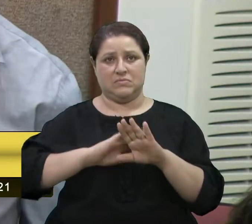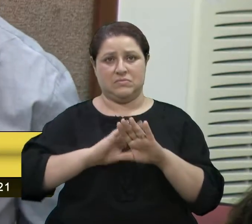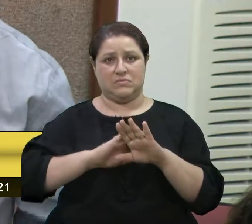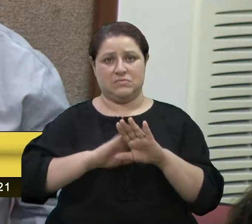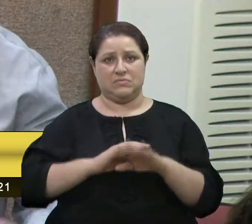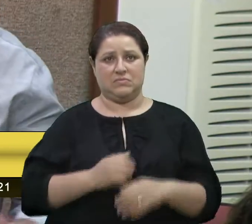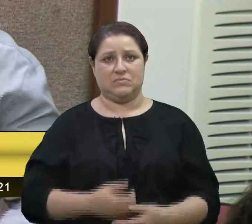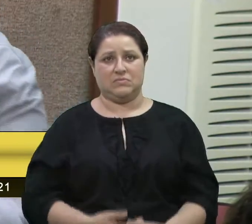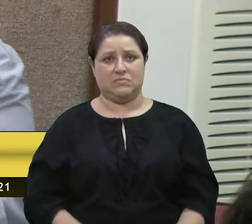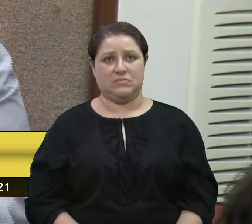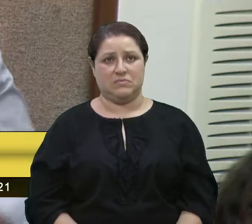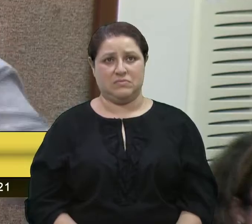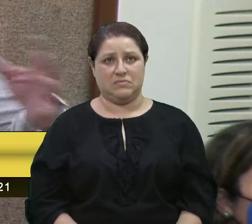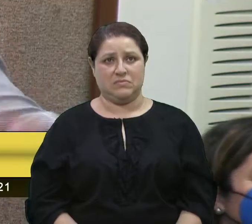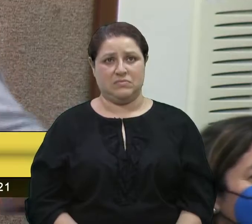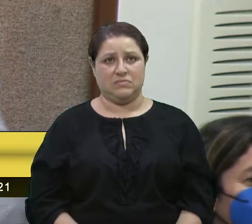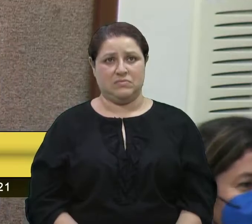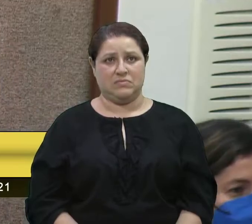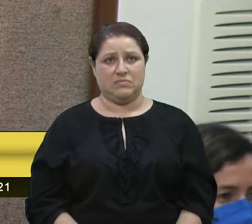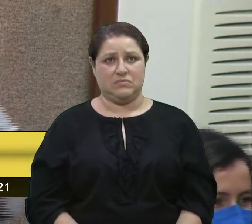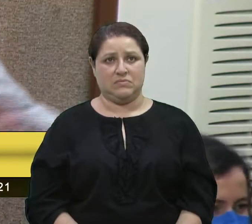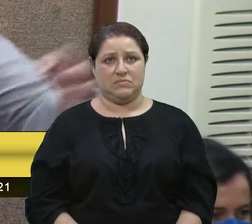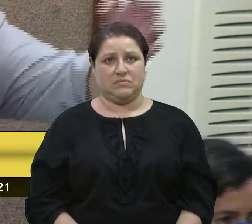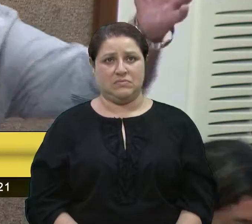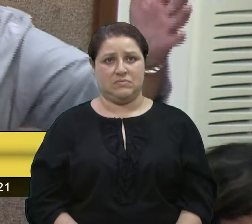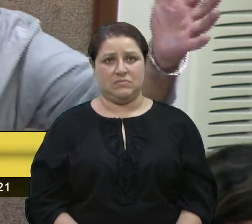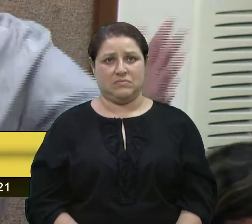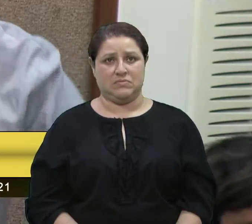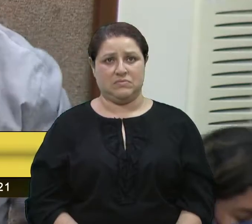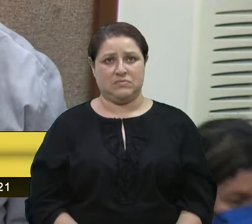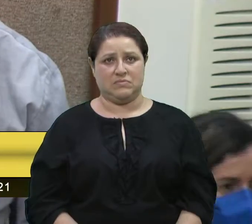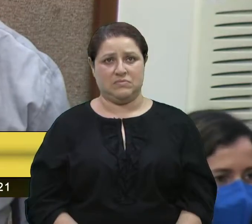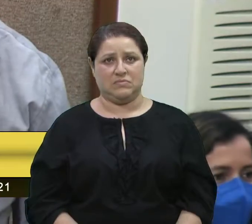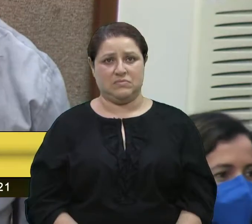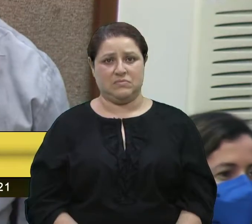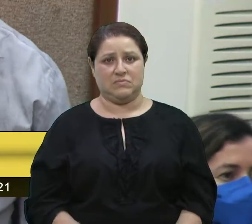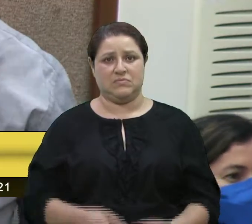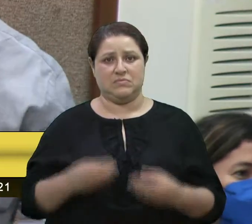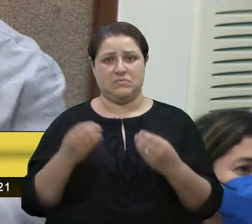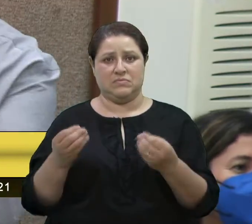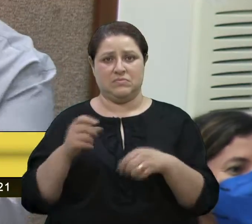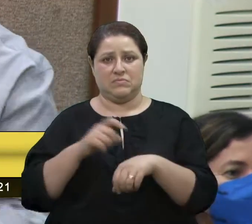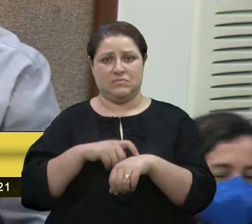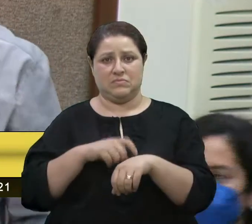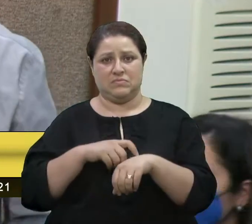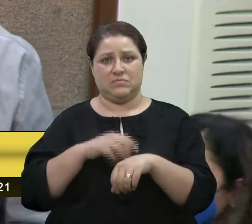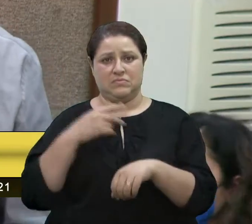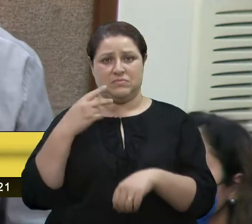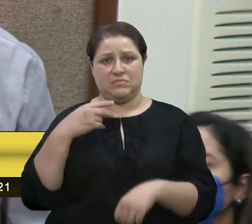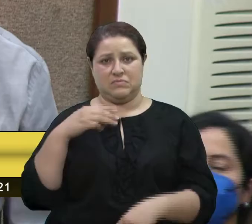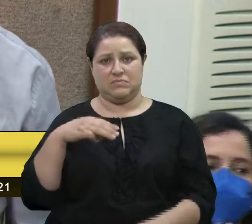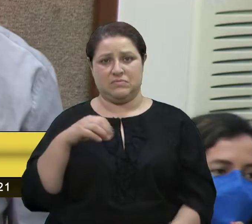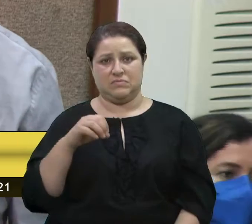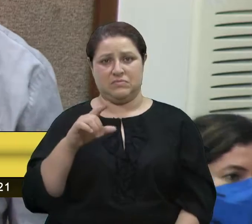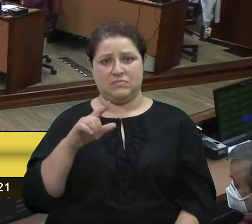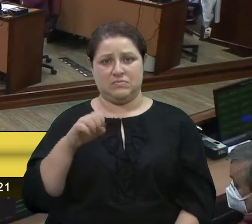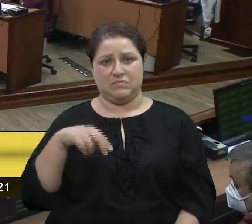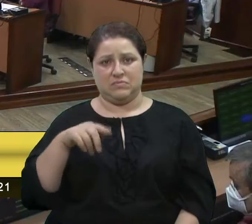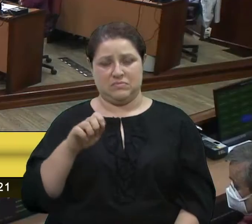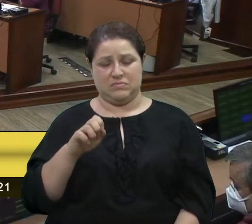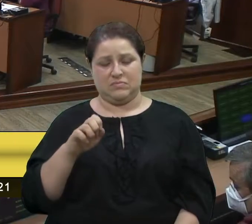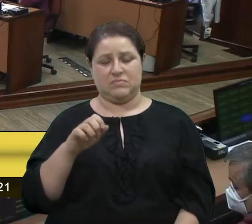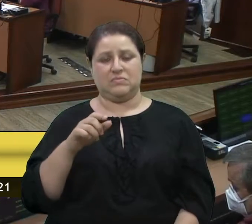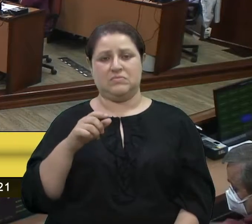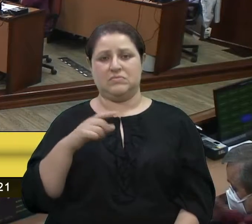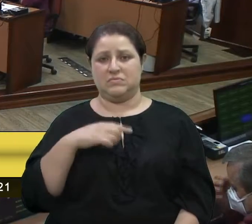depois... Só que eu queria fazer um raciocínio, depois eu comecei a... Você deu a parte para vereador moleque, depois eu não sei... Obrigado, vereador Renato